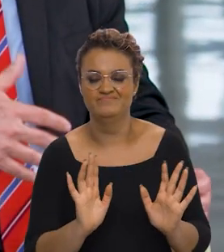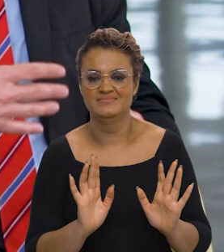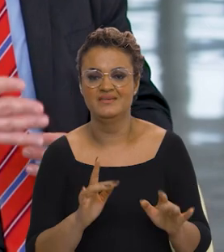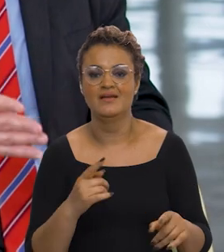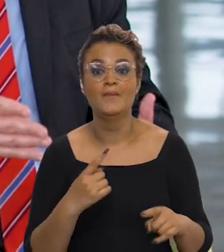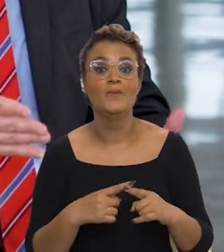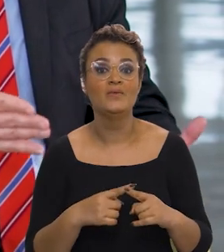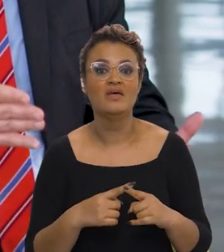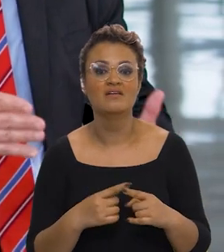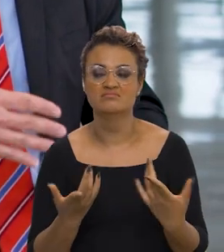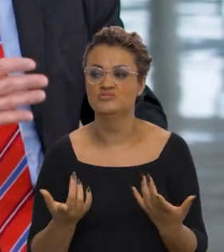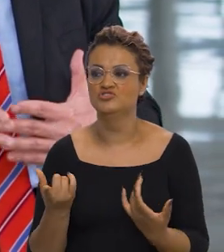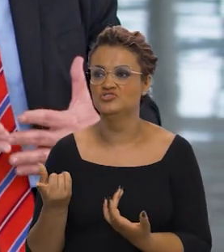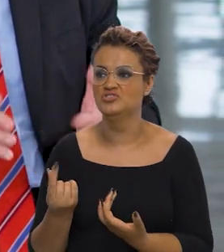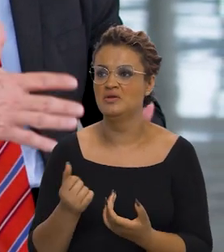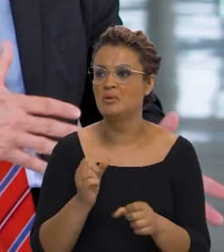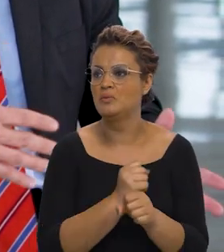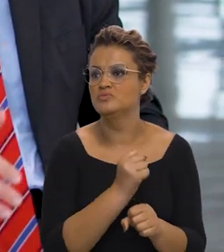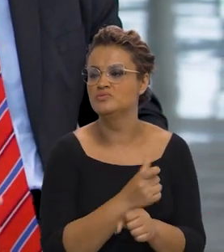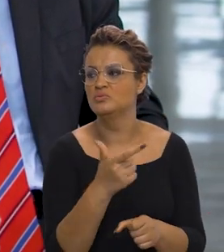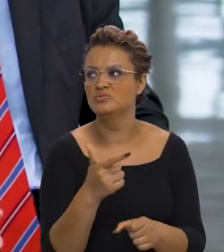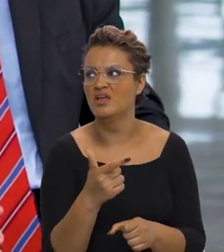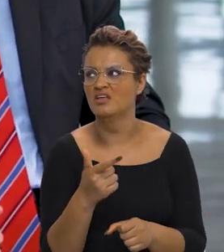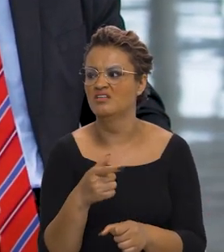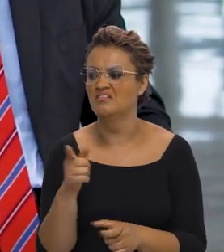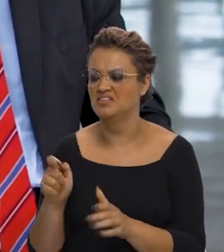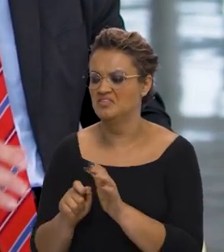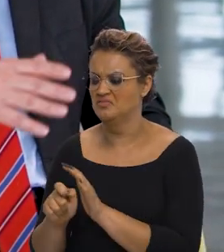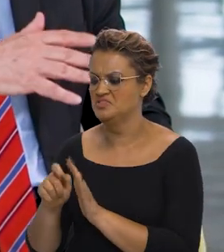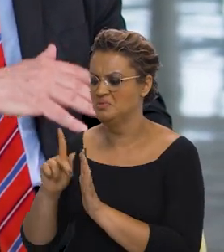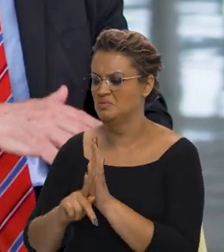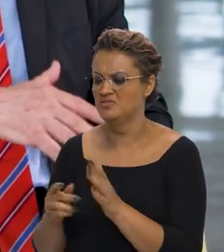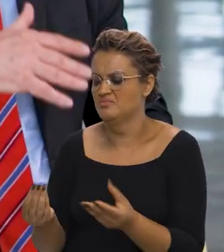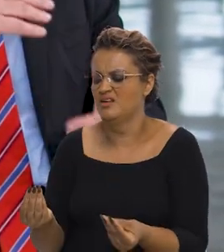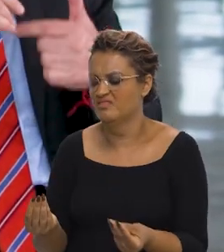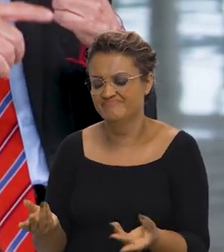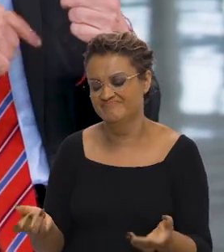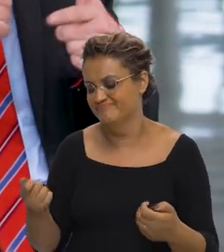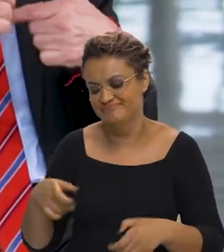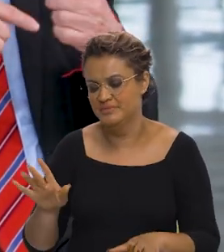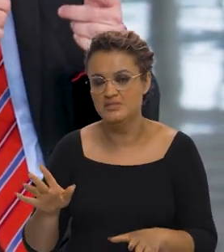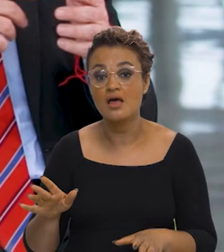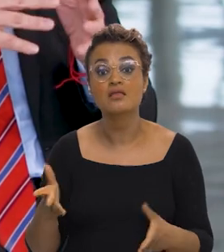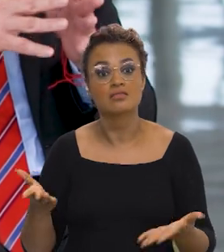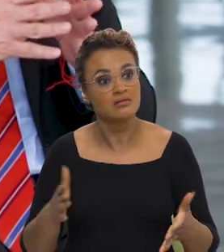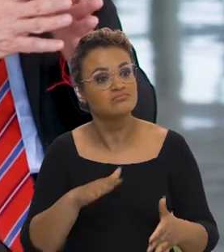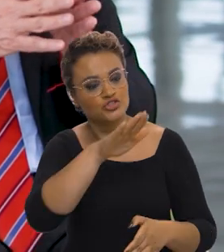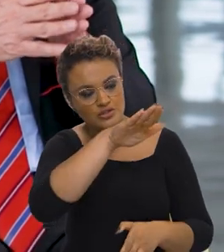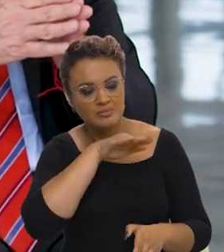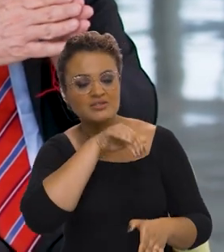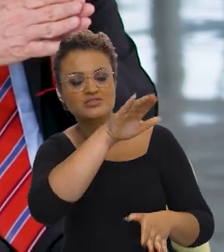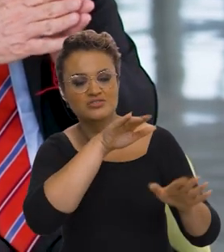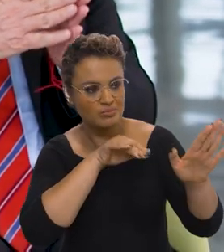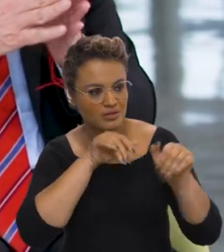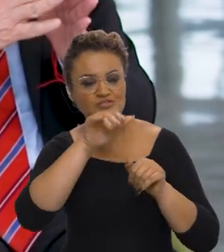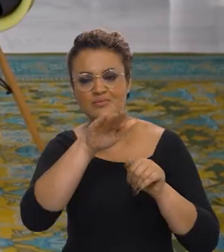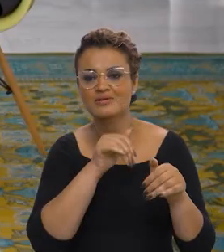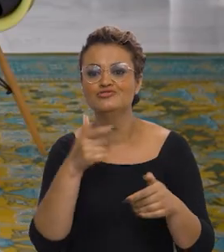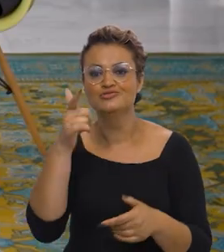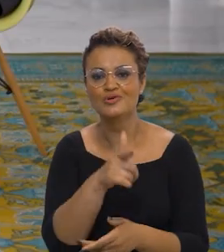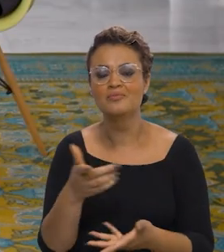porque se não tinha recursos para as obras, por vão investir fazer projeto para quê? Então, você precisa voltar a ter esse ciclo, de